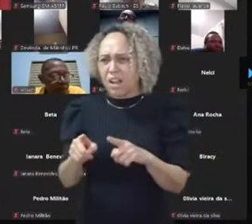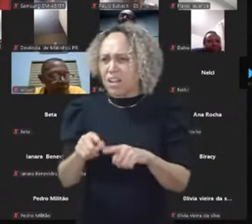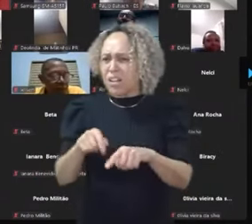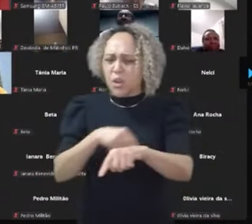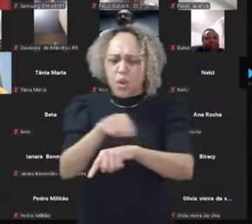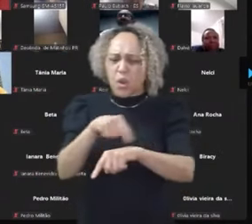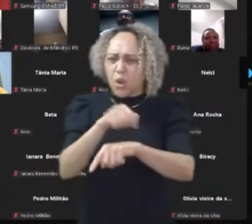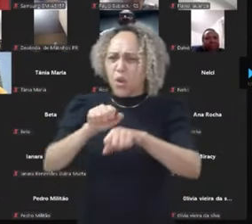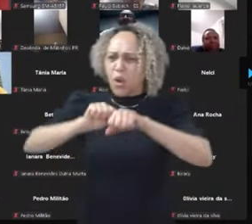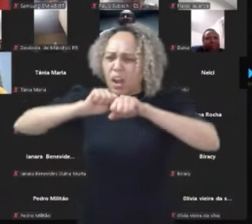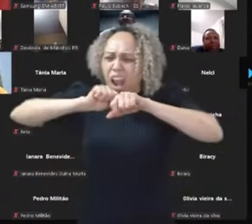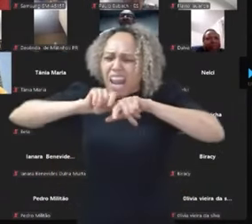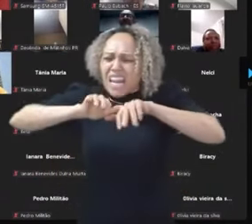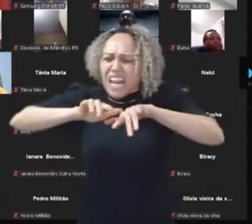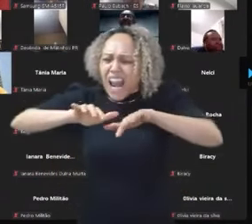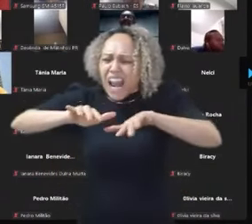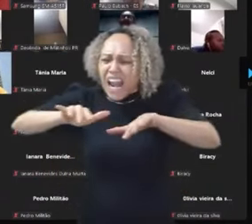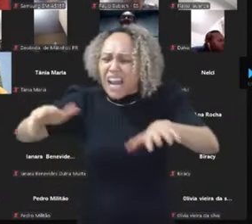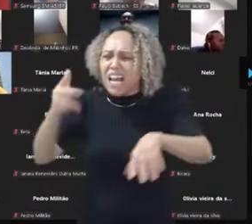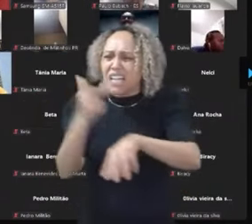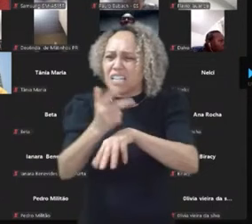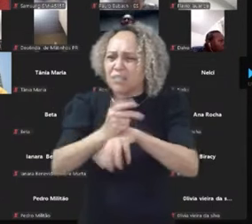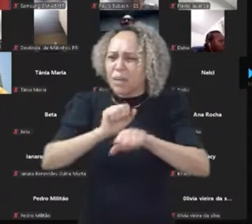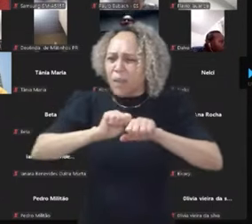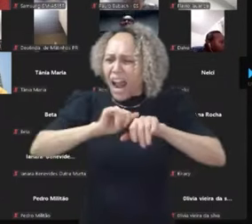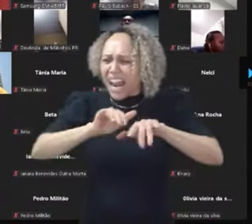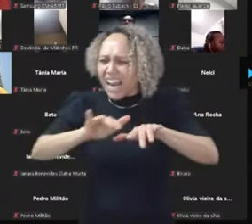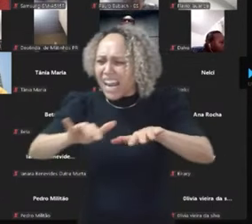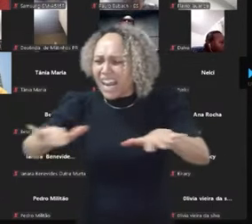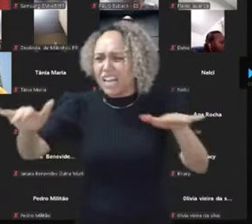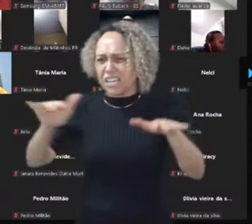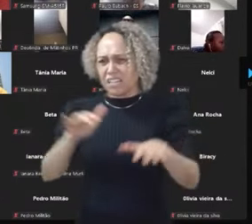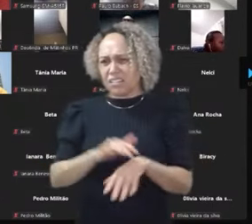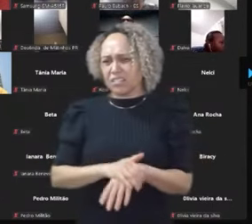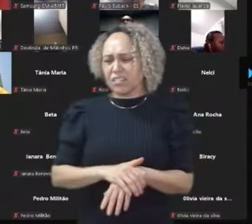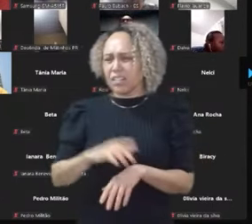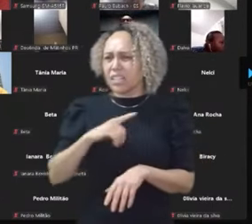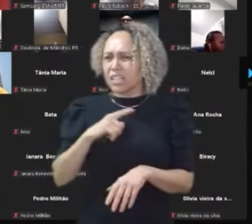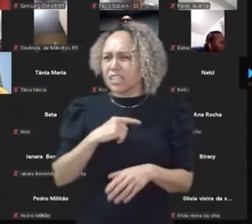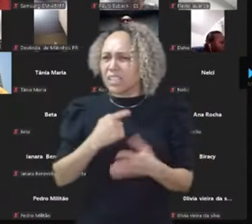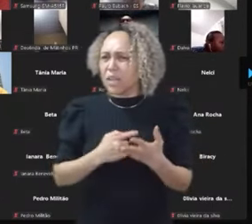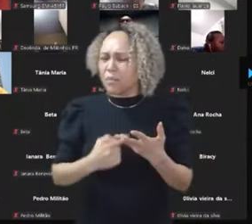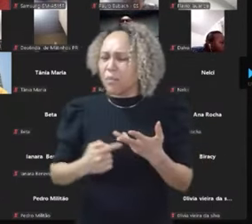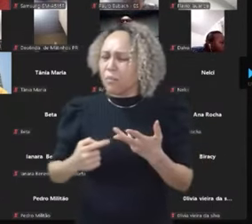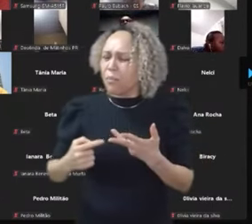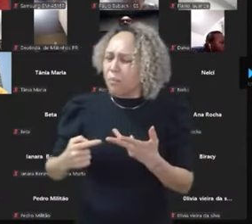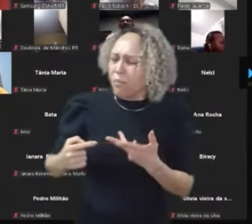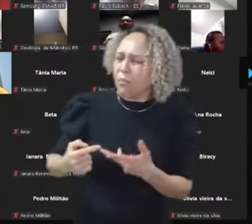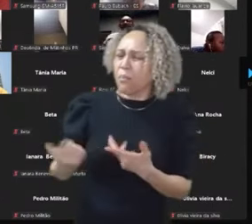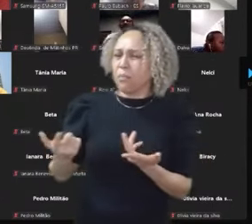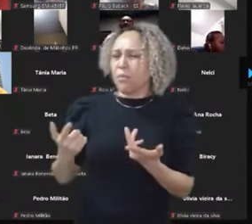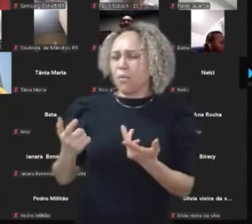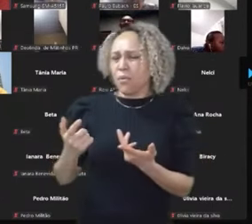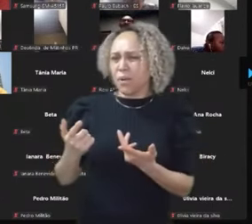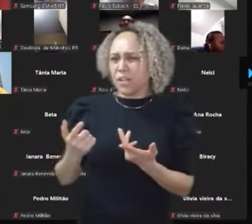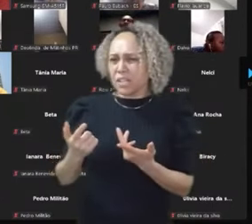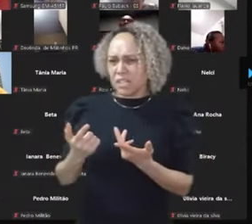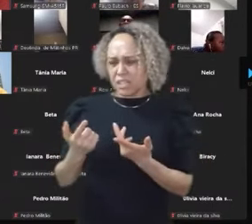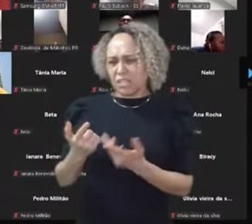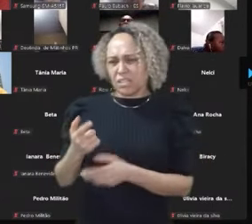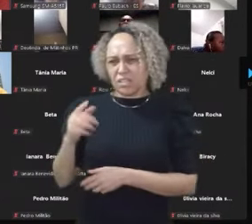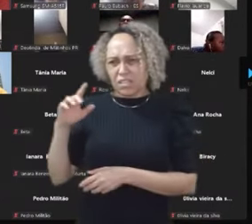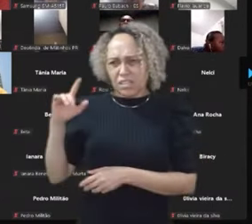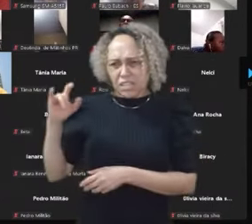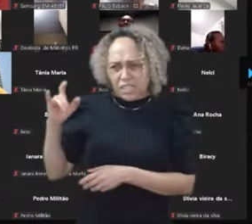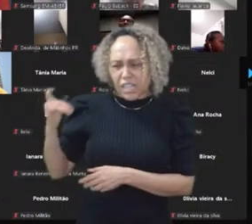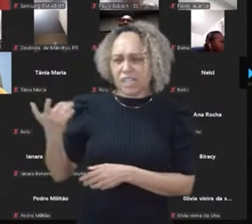sobre aquilo. E aí tem milhares de contas, muitas que não são sobre política, que acabam compartilhando o vídeo dele. Por quê? Porque em três